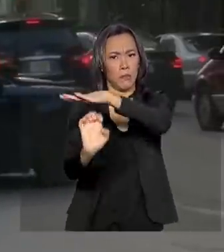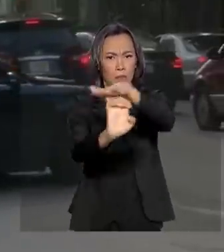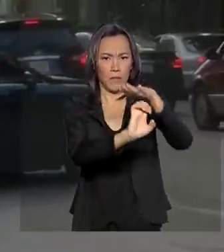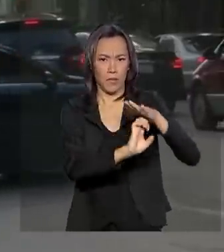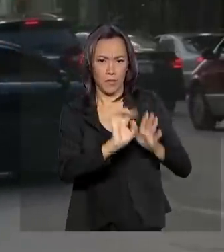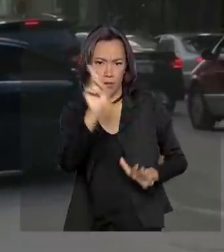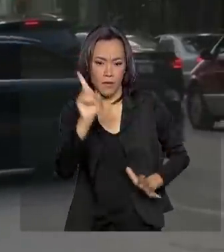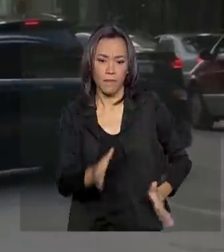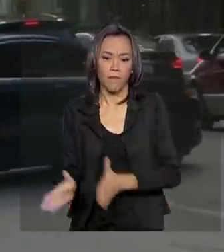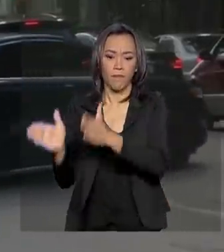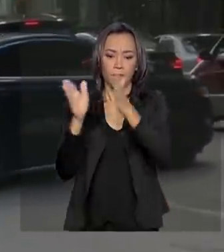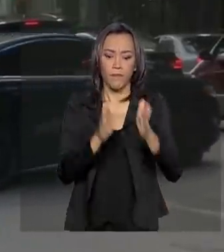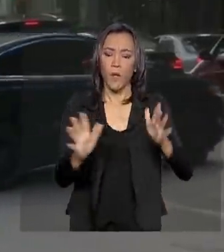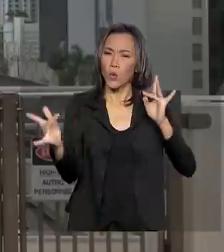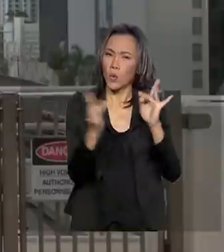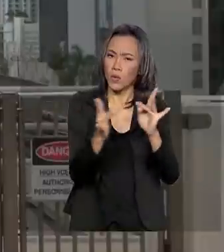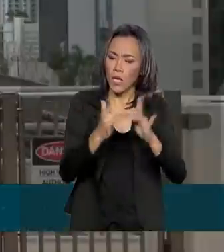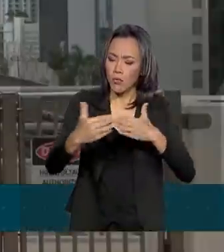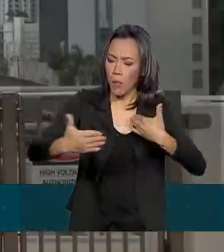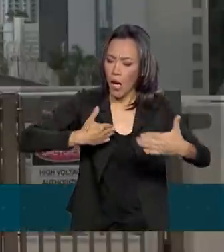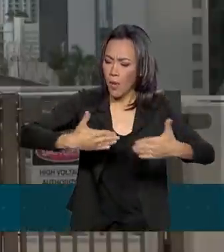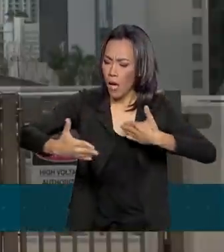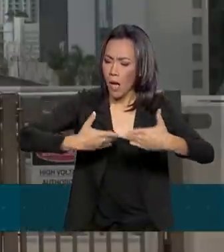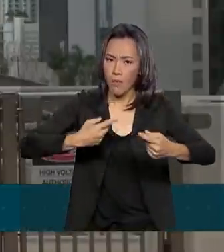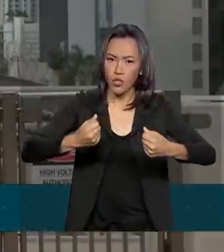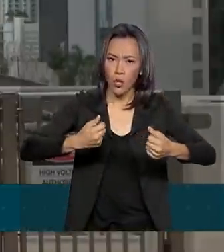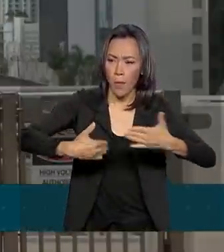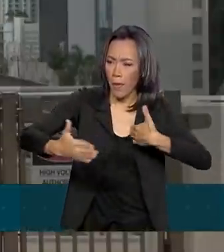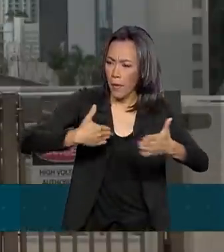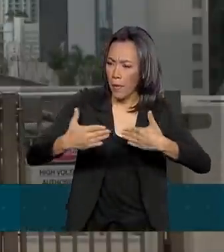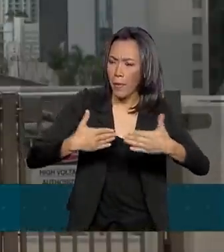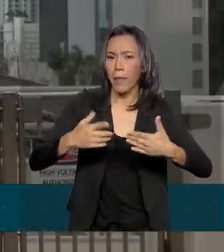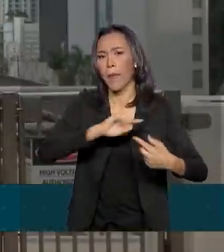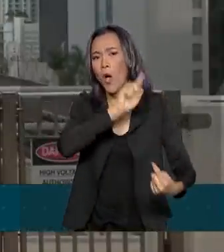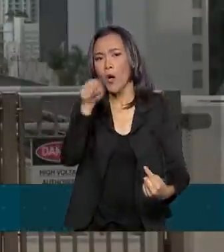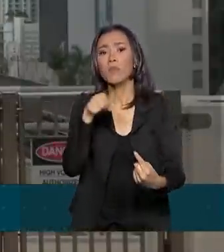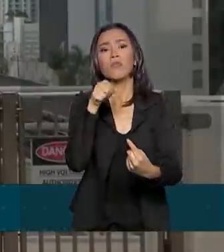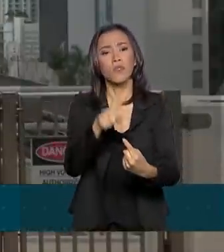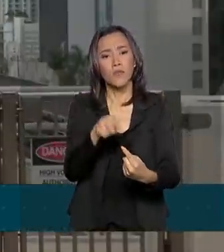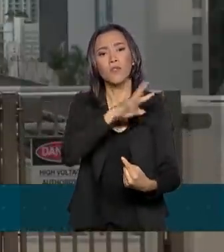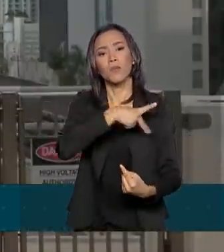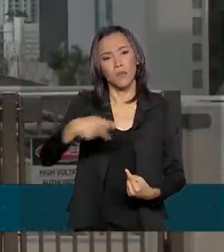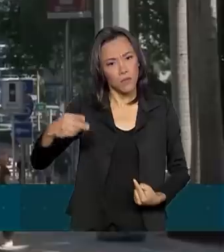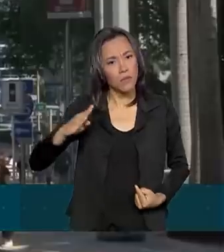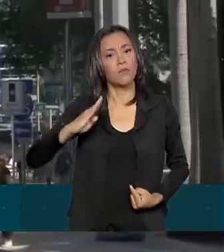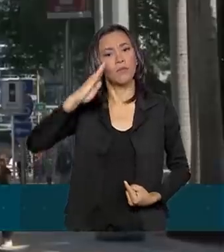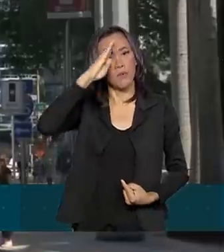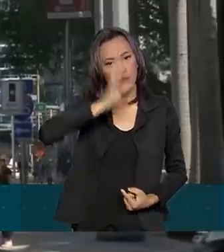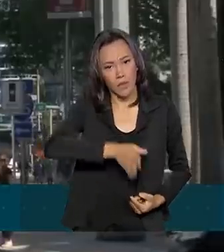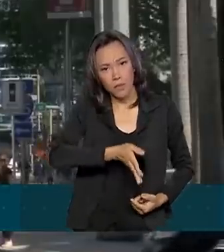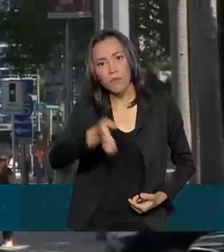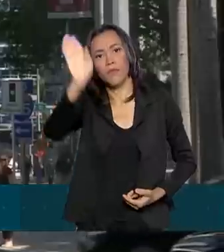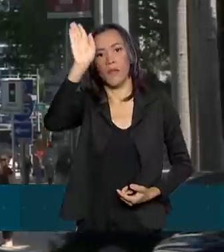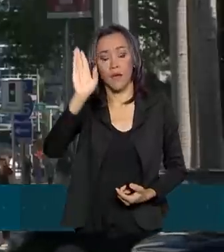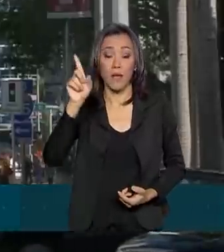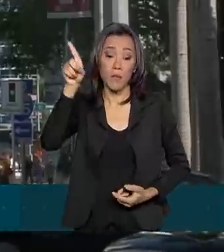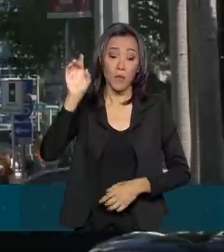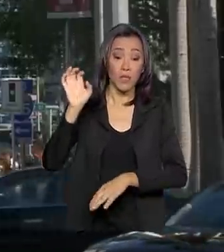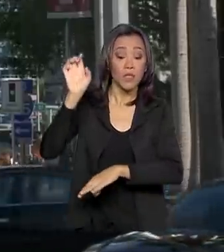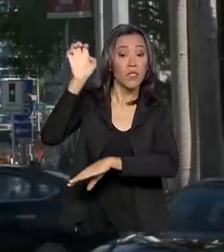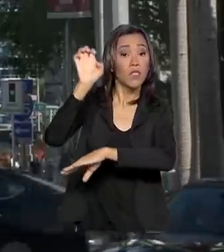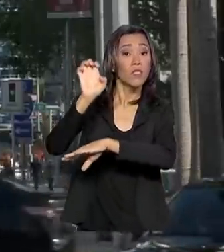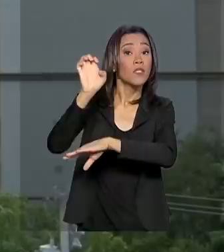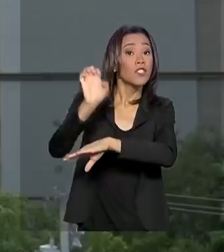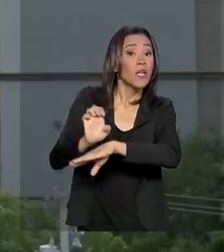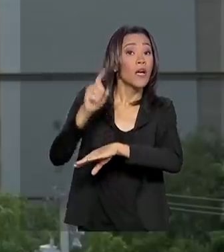Aprofundar relações comerciais, esse é um dos principais objetivos da visita que o presidente Jair Bolsonaro fará à Flórida, nos